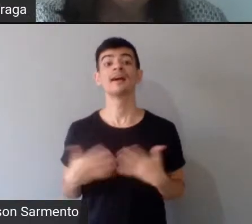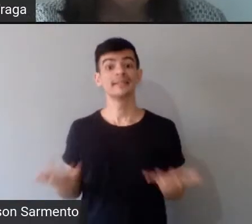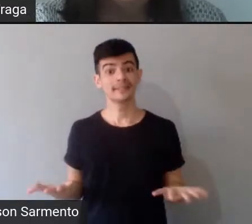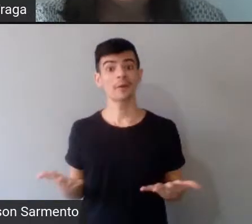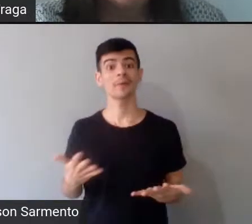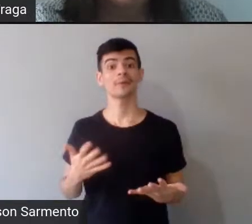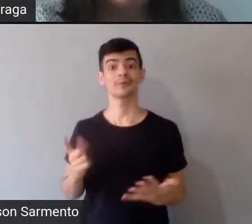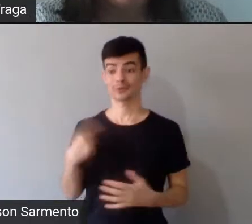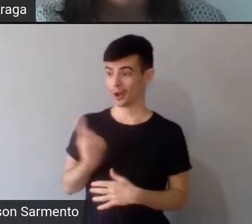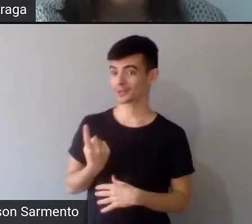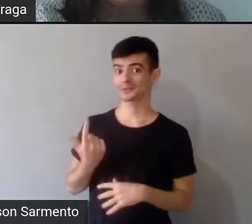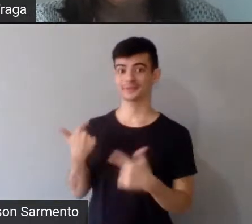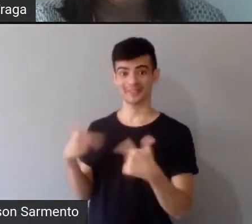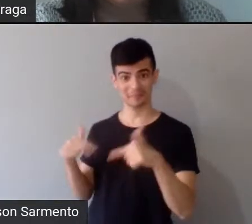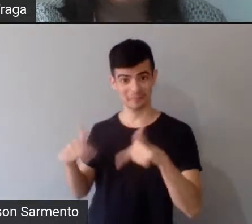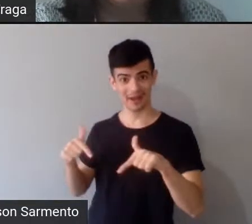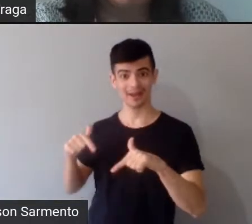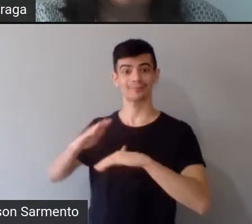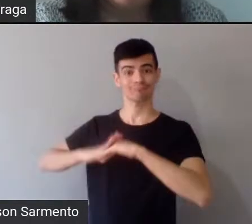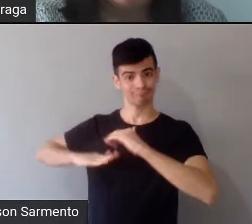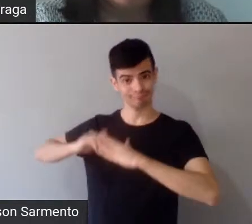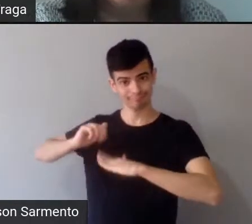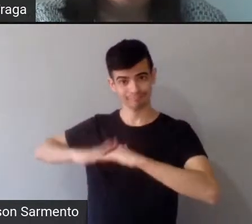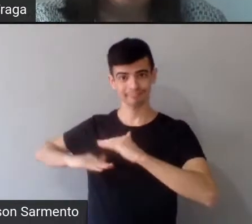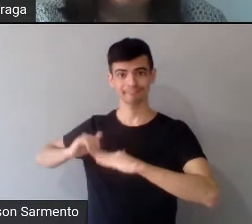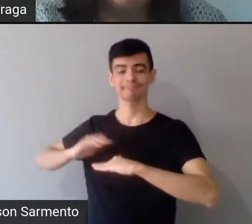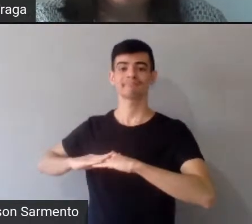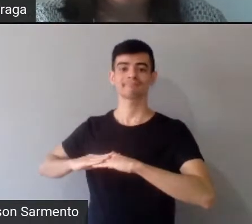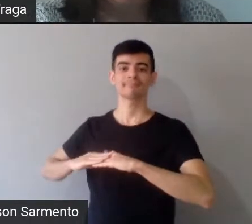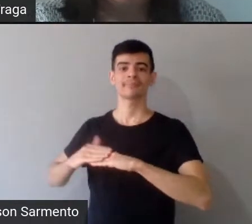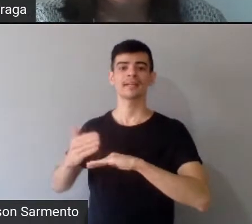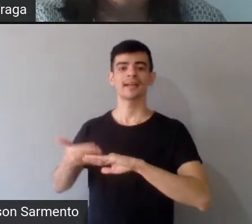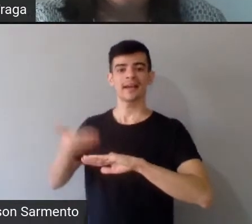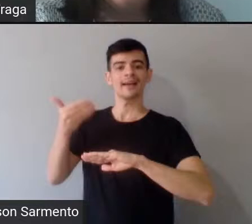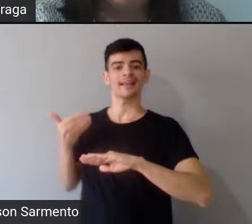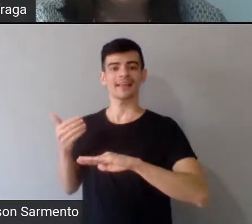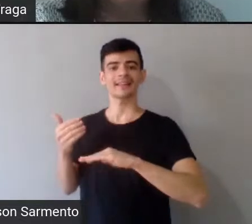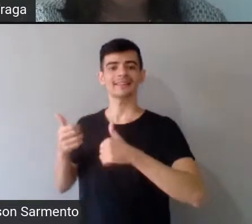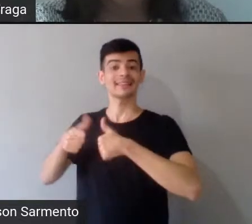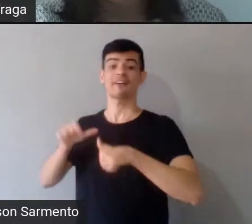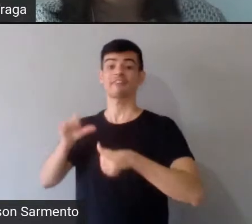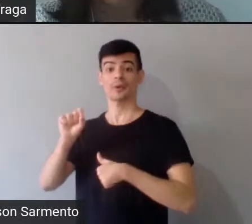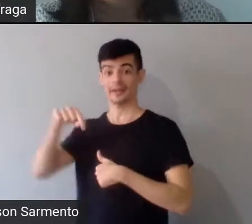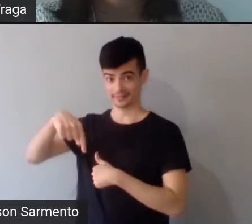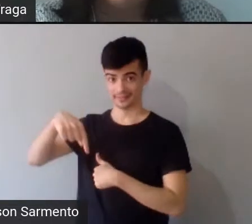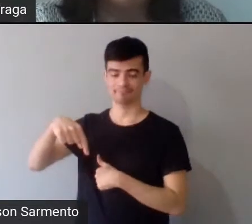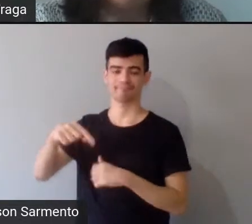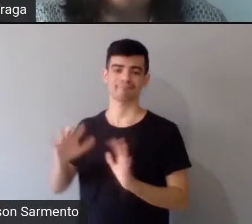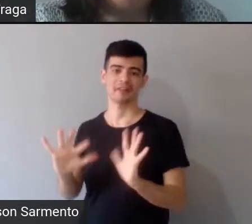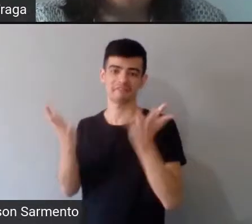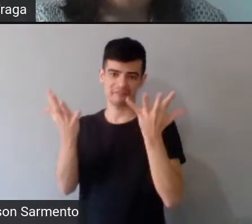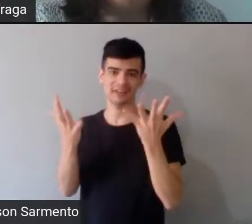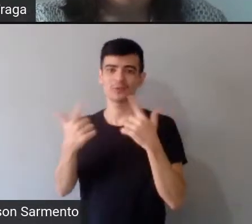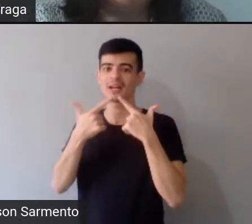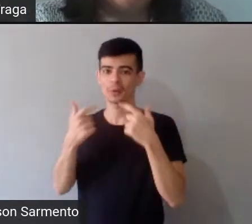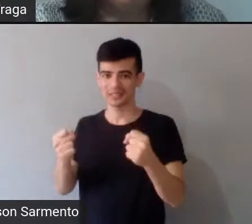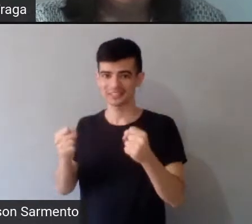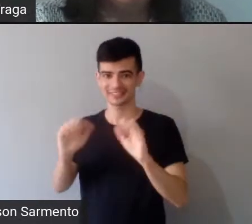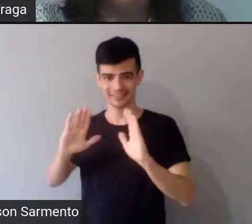muito, acho que a gente, né, por estar num evento aqui da linguística aplicada, ela tem muito a ver com oralidade,